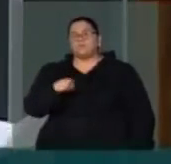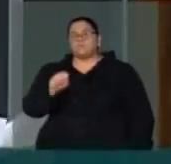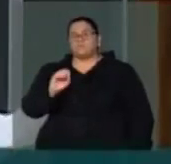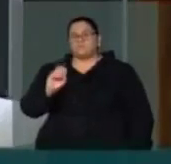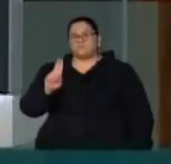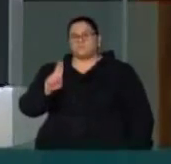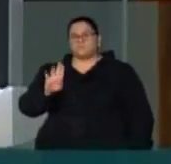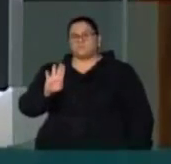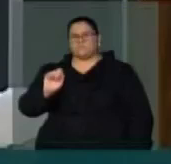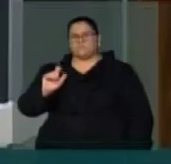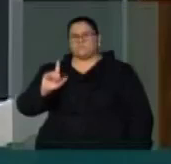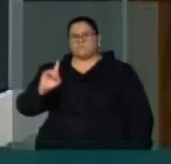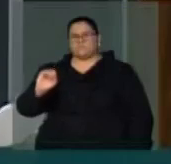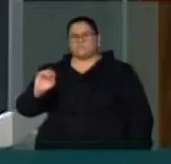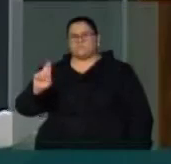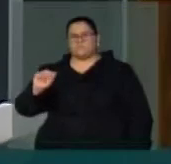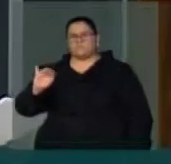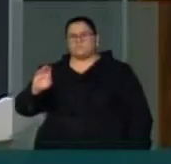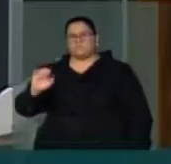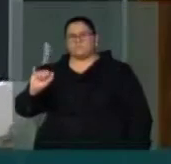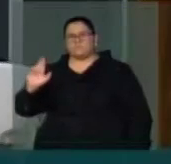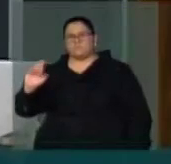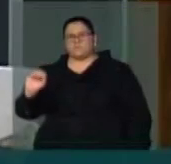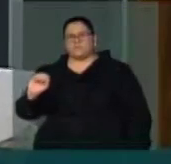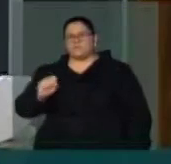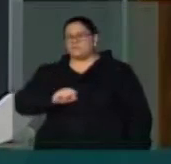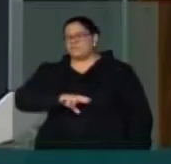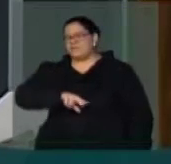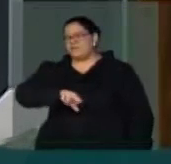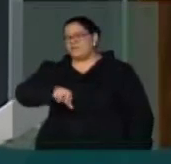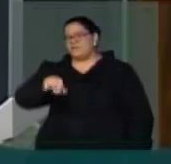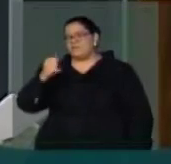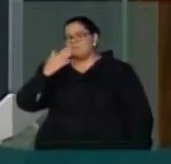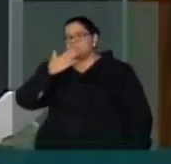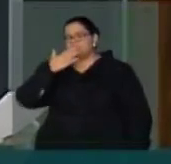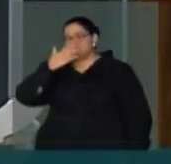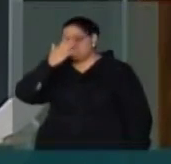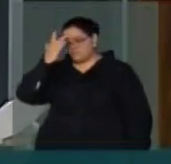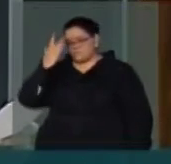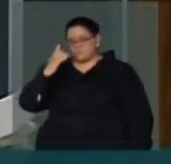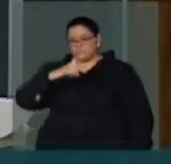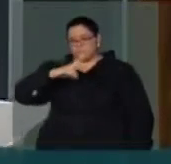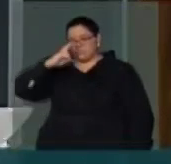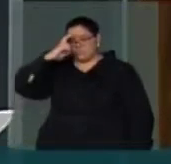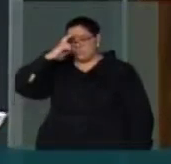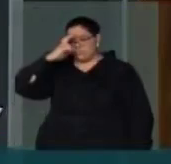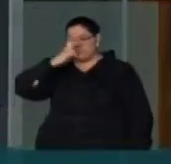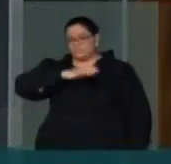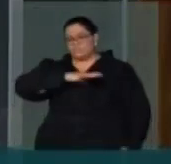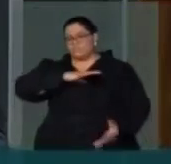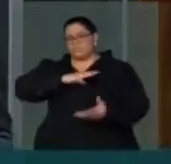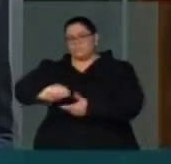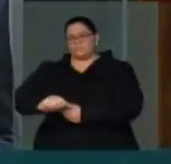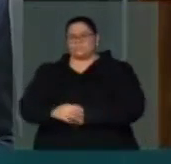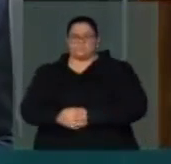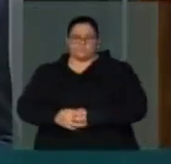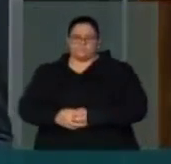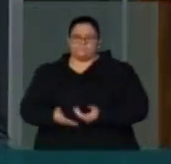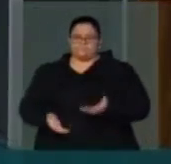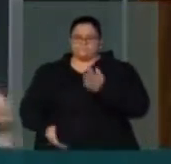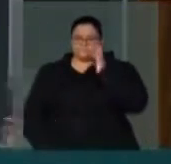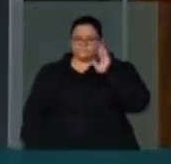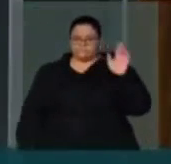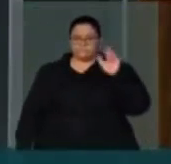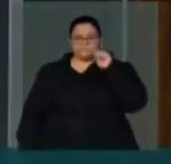estrangeiros, homens renomados da cultura do mundo inteiro. Senhoras e senhores, deputados e deputadas,